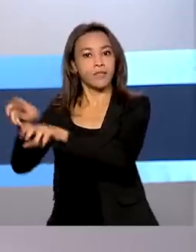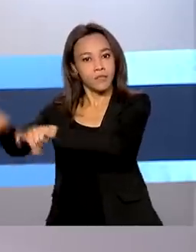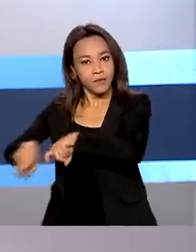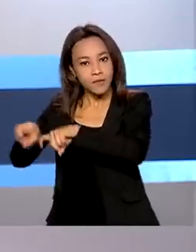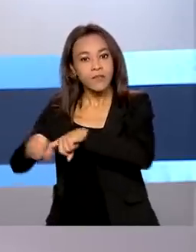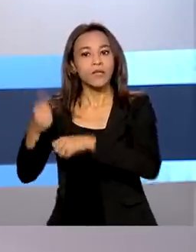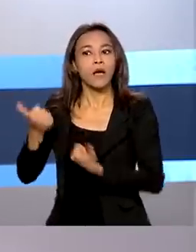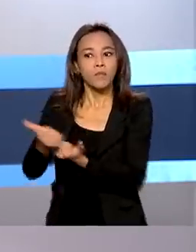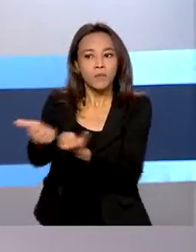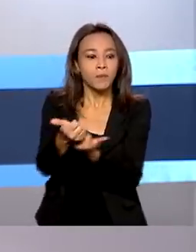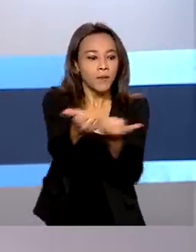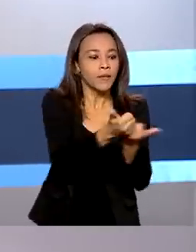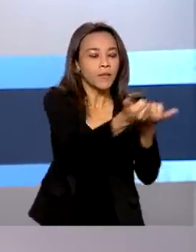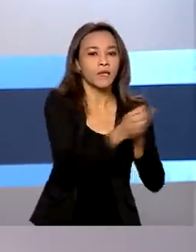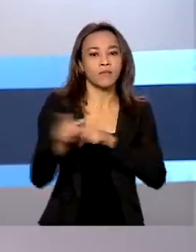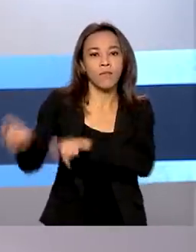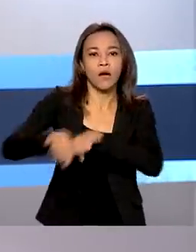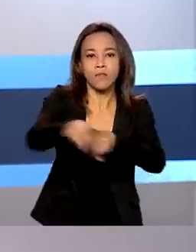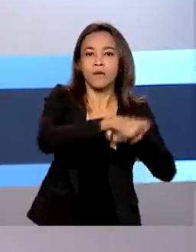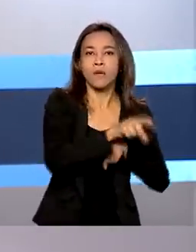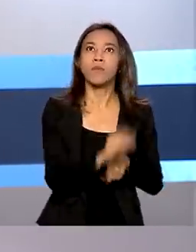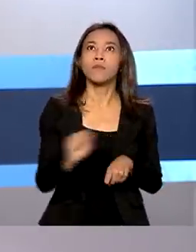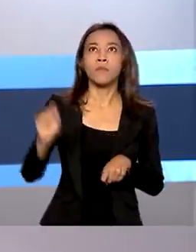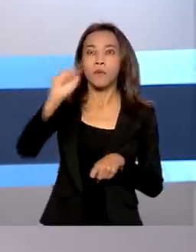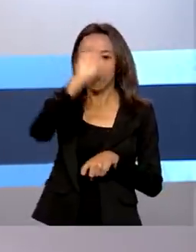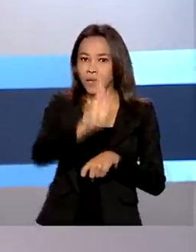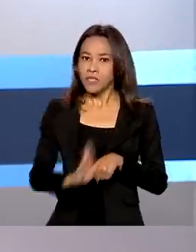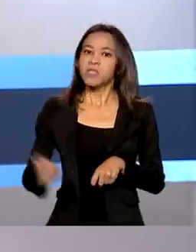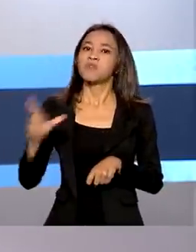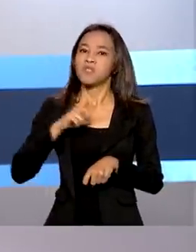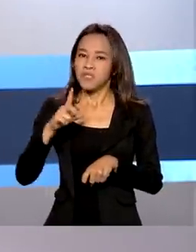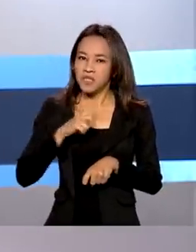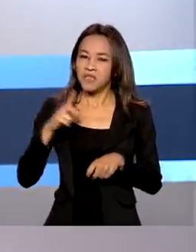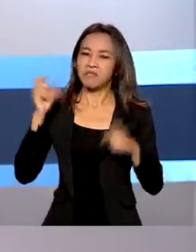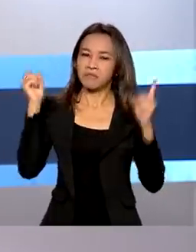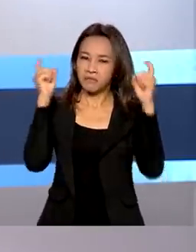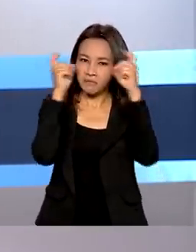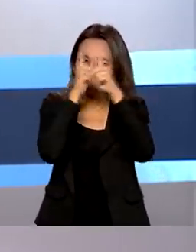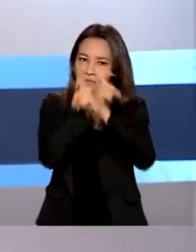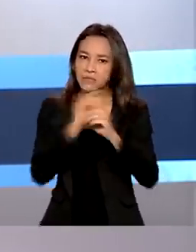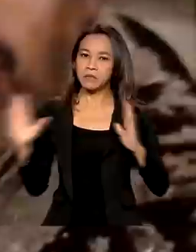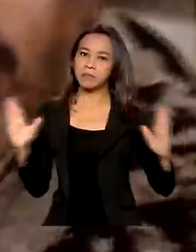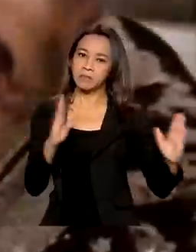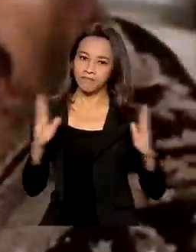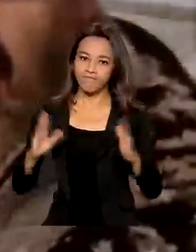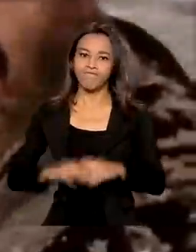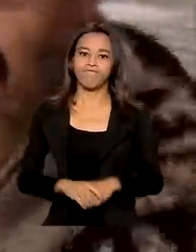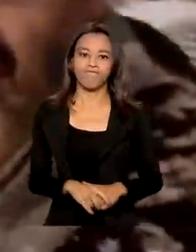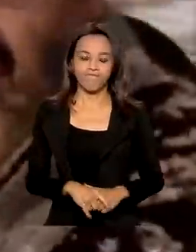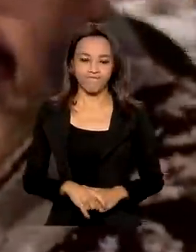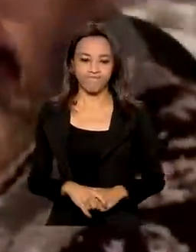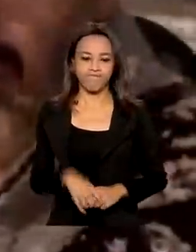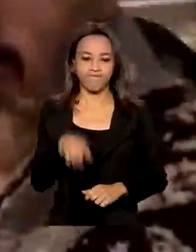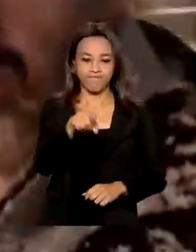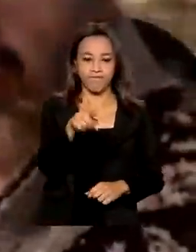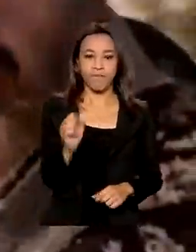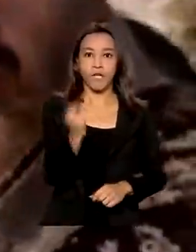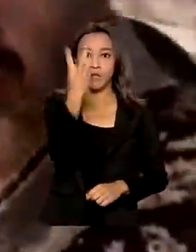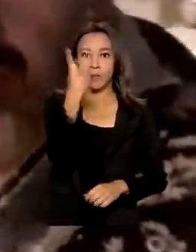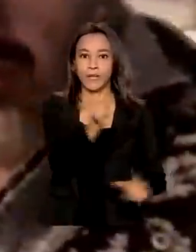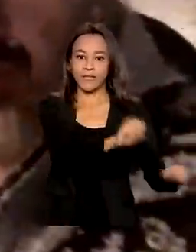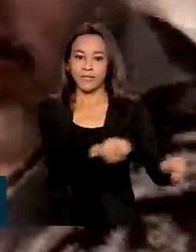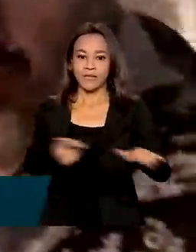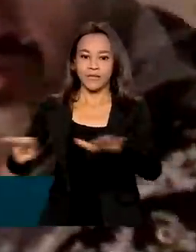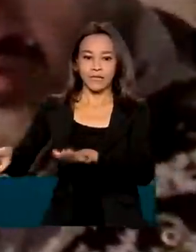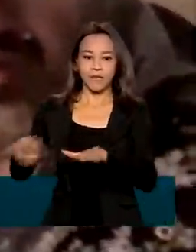rurais de várias regiões do país que sofreram com os impactos causados pelas geadas. Nas últimas duas semanas,